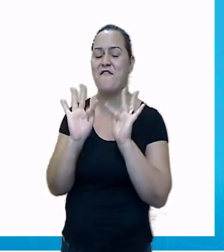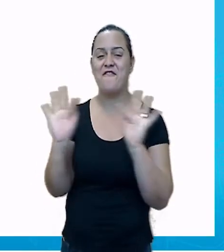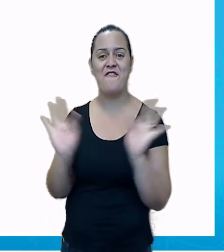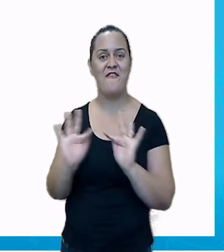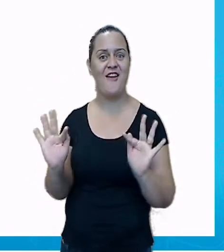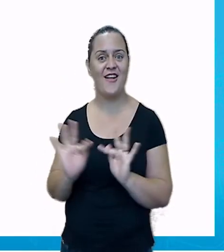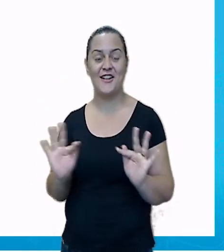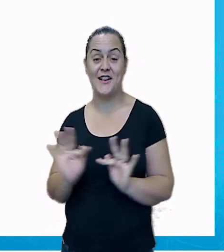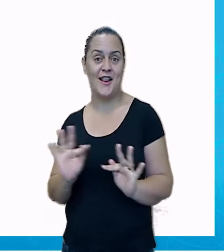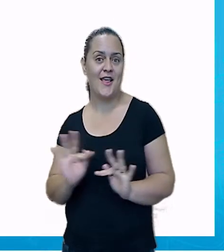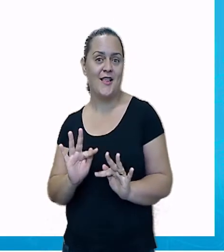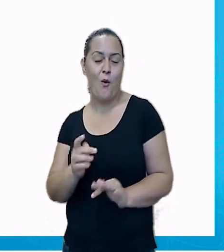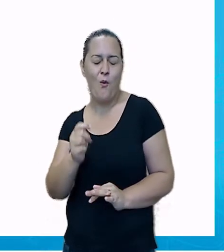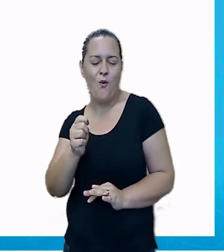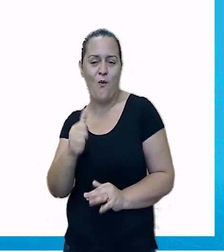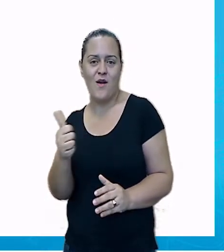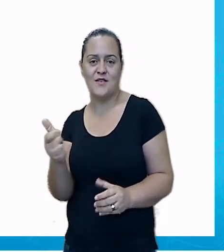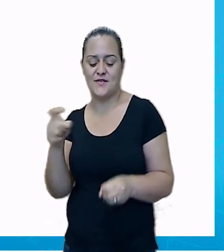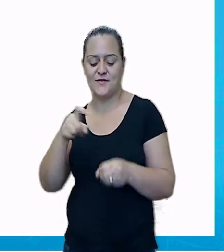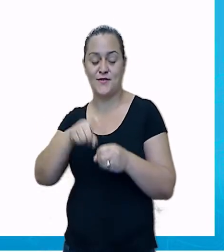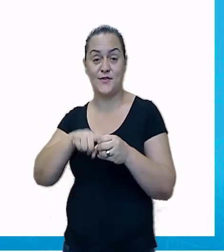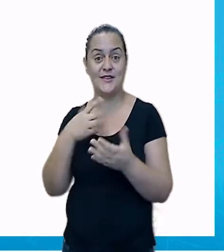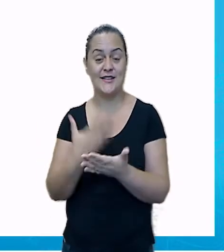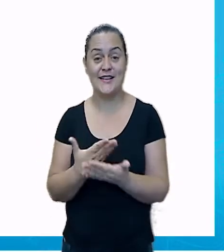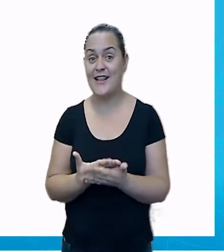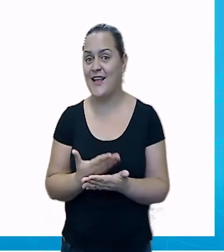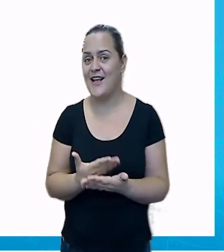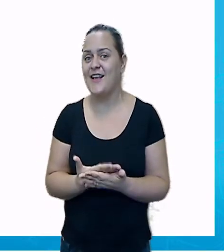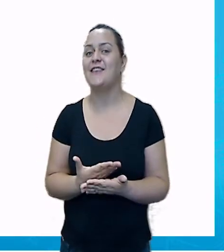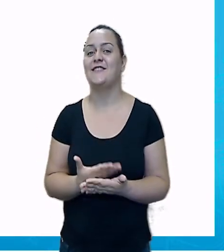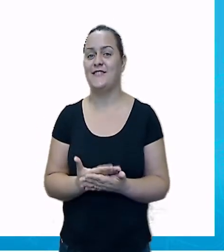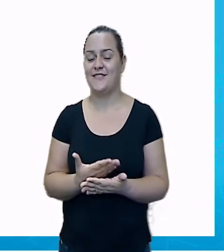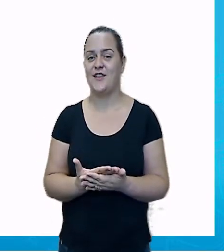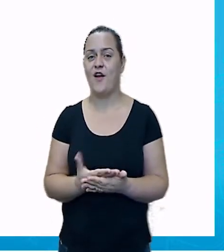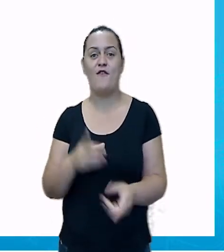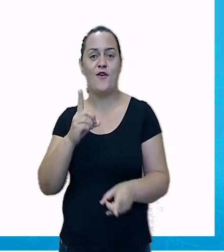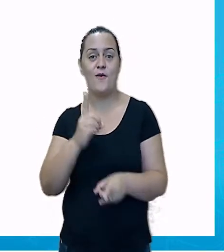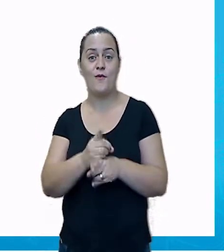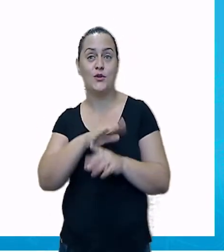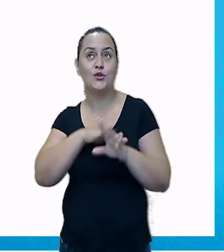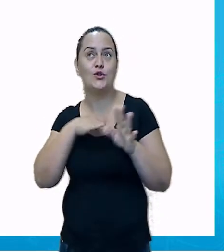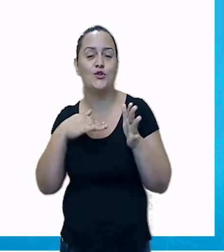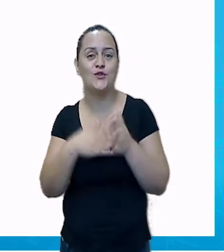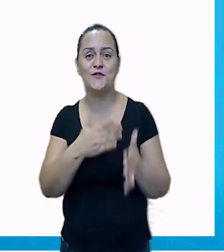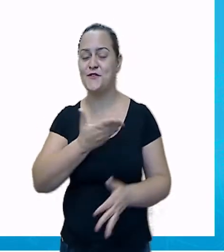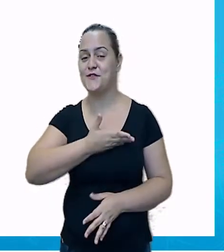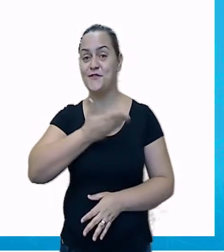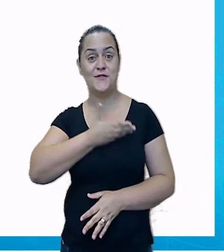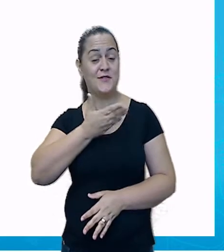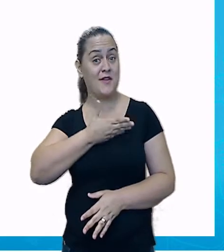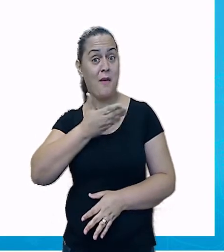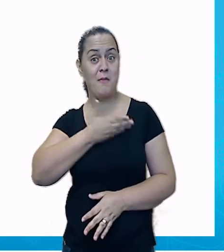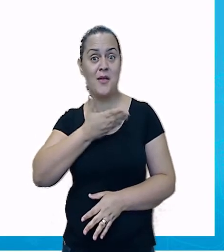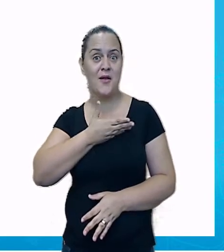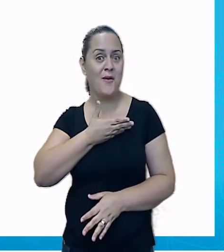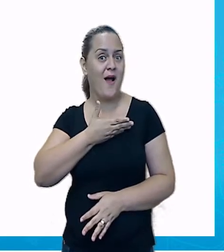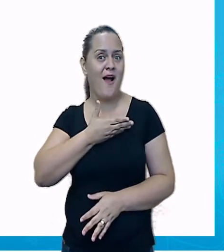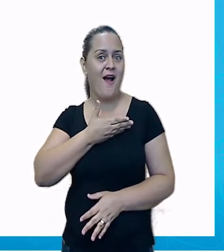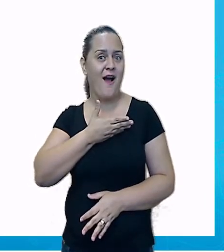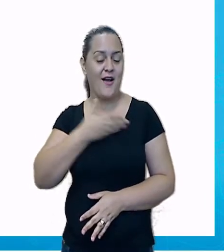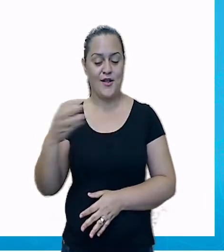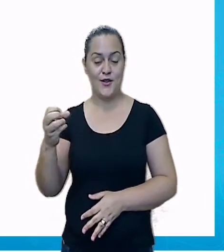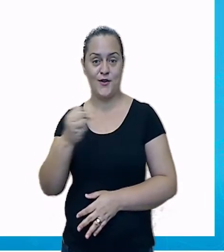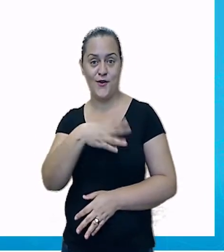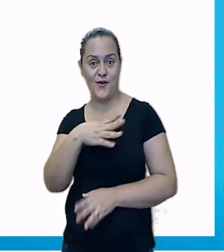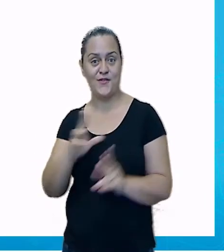Daqui a alguns dias, recomeçam as aulas. Ela vai reencontrar todos os colegas e ainda uma nova